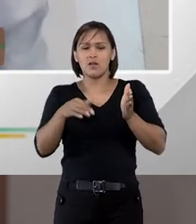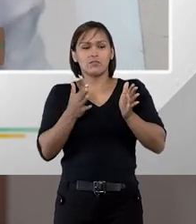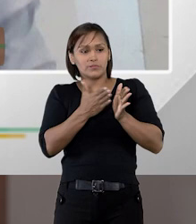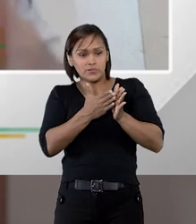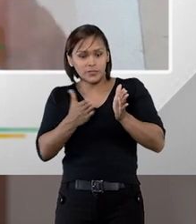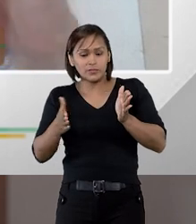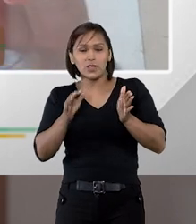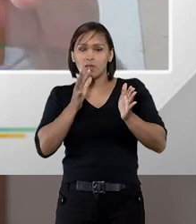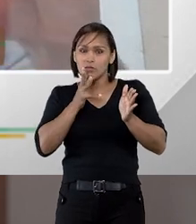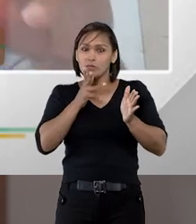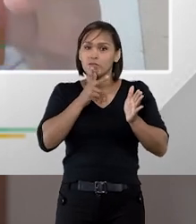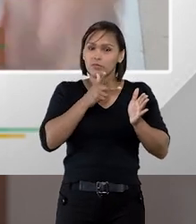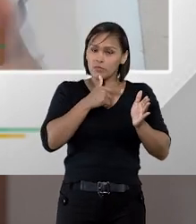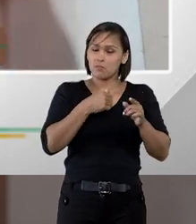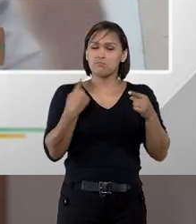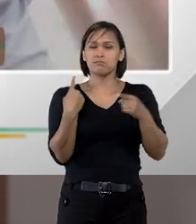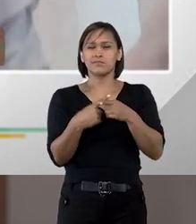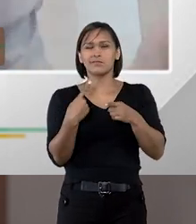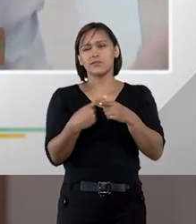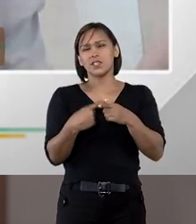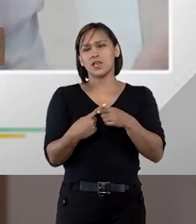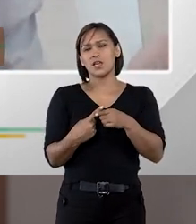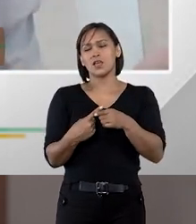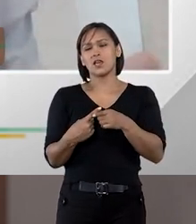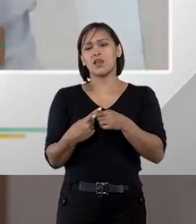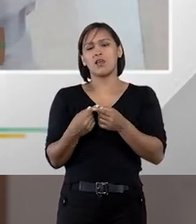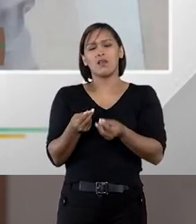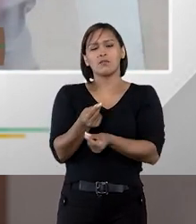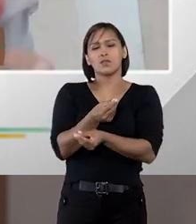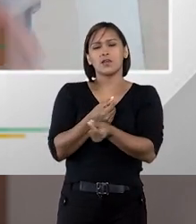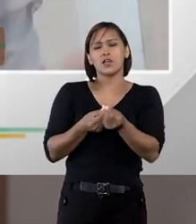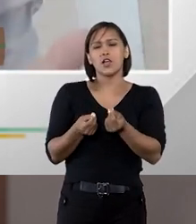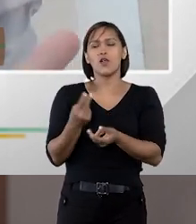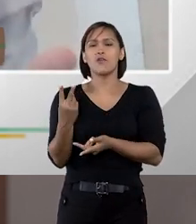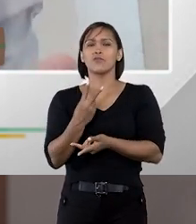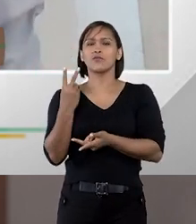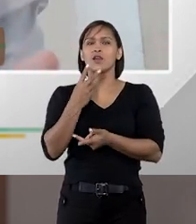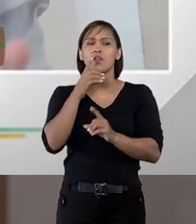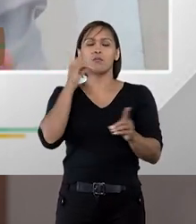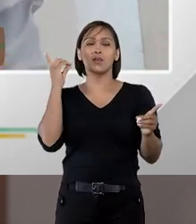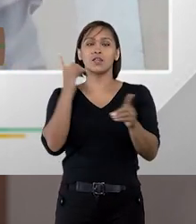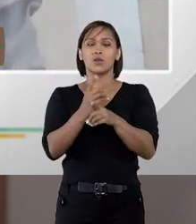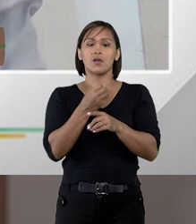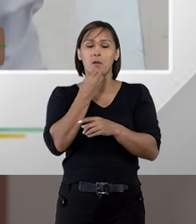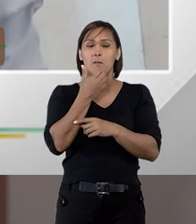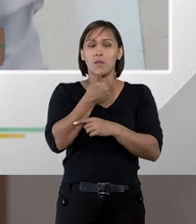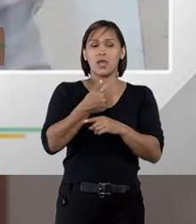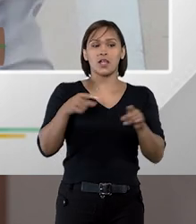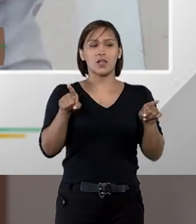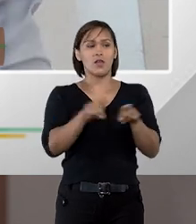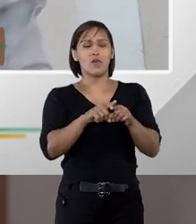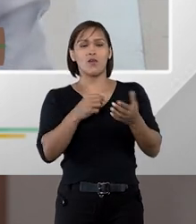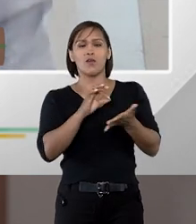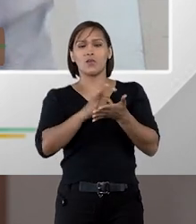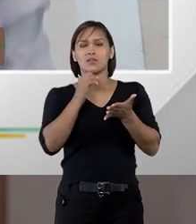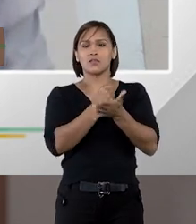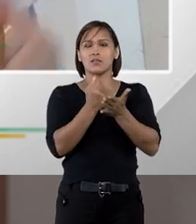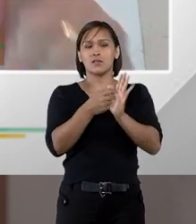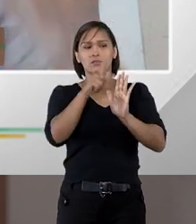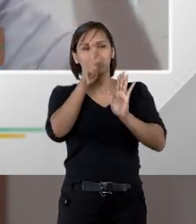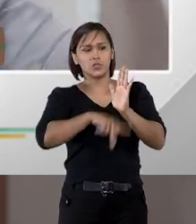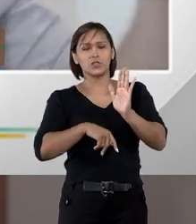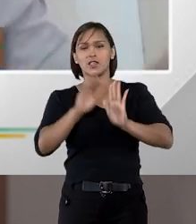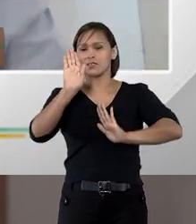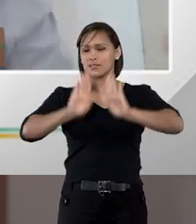inclusive um bom tempo e um bom tempo requerendo e tentando o orçamento para encontrar a melhor solução, contratando